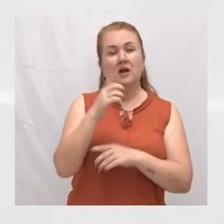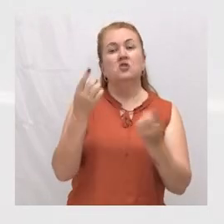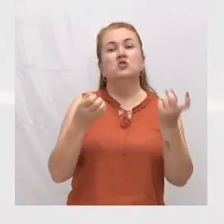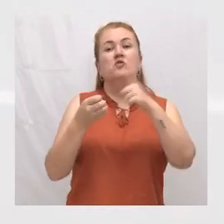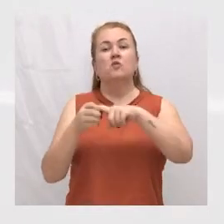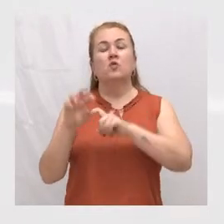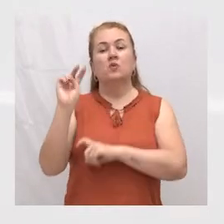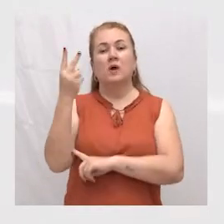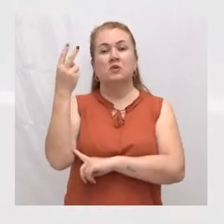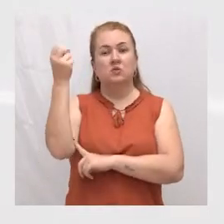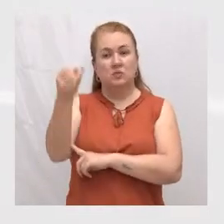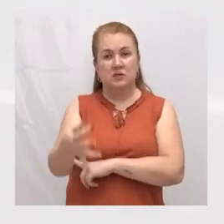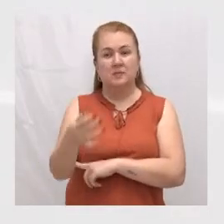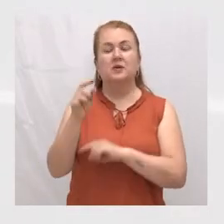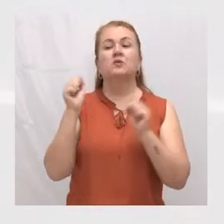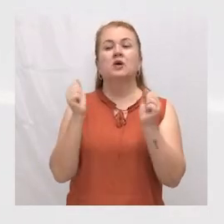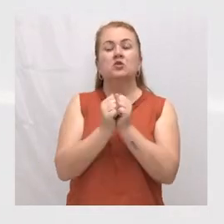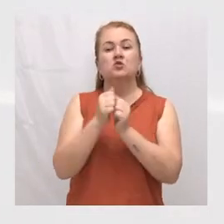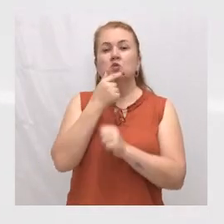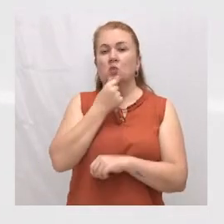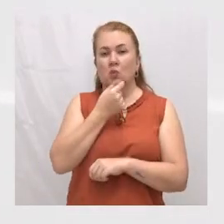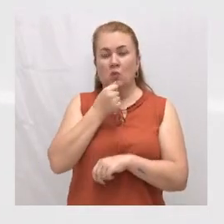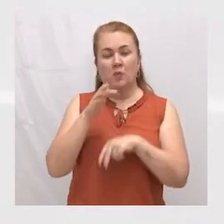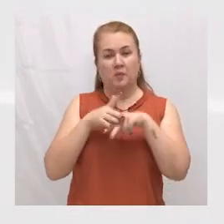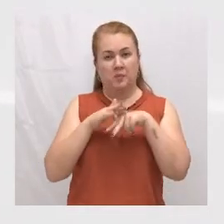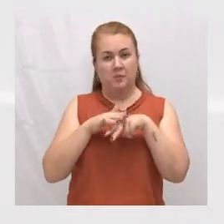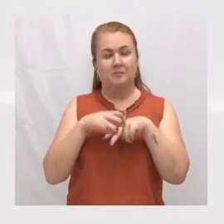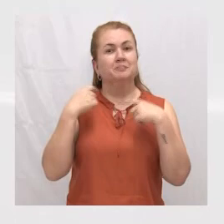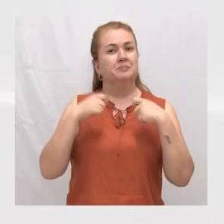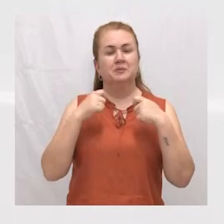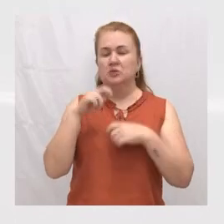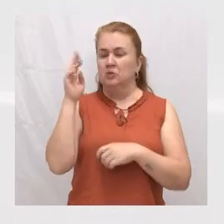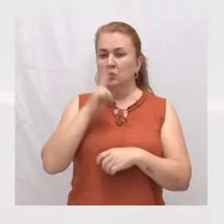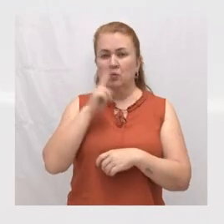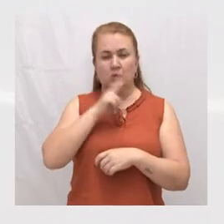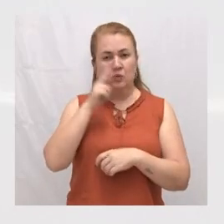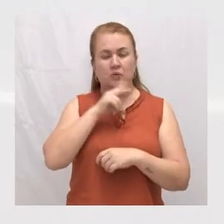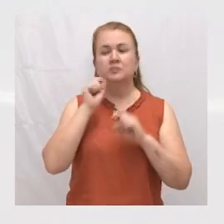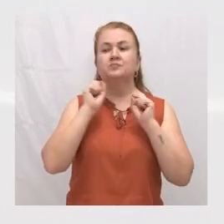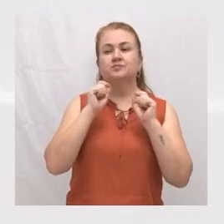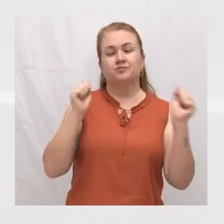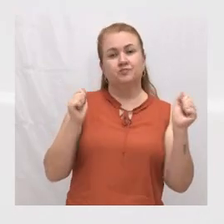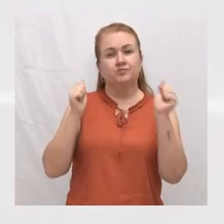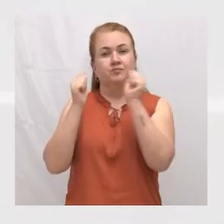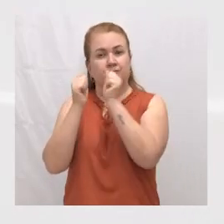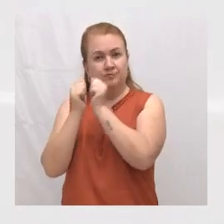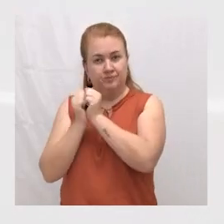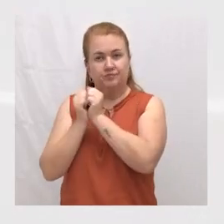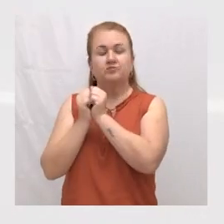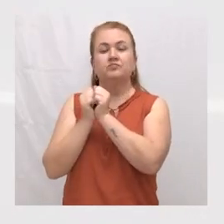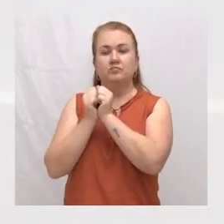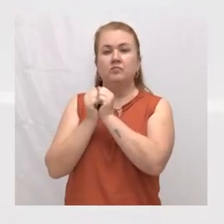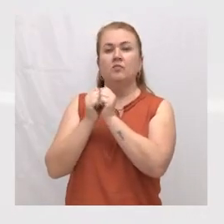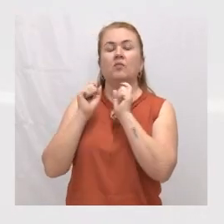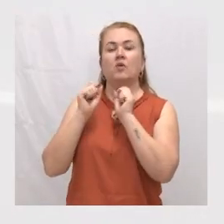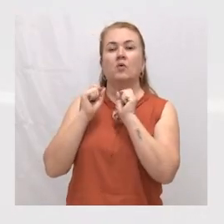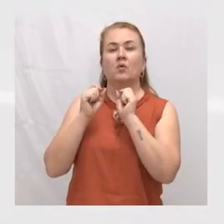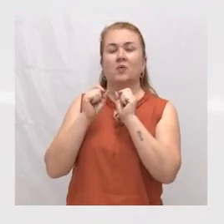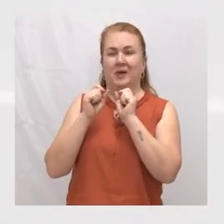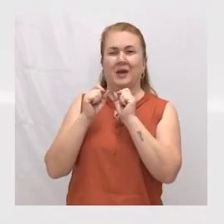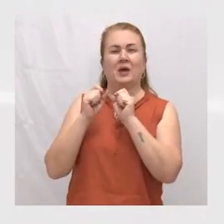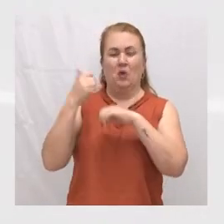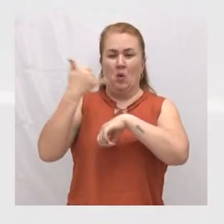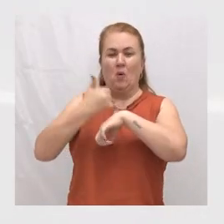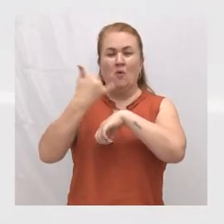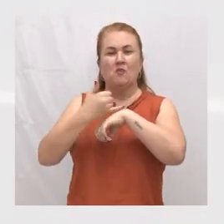paciente, teve que ser trazido junto, aclopado junto com uma peça do trator,